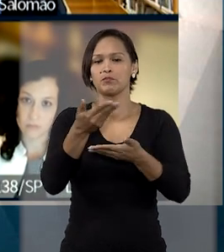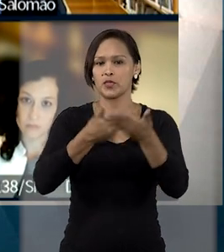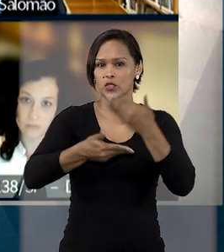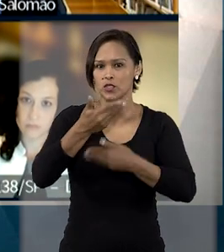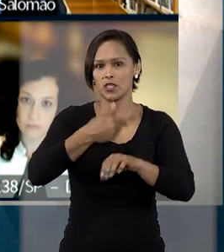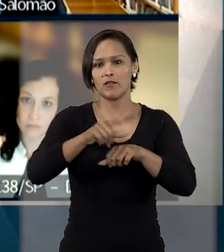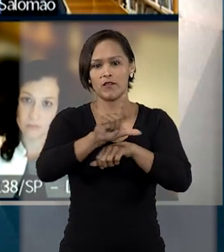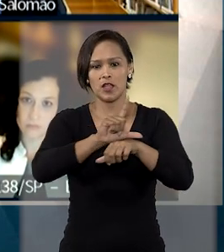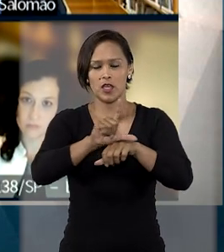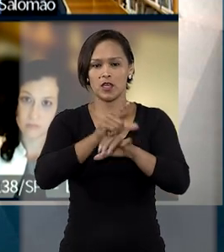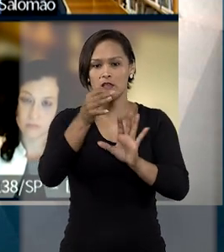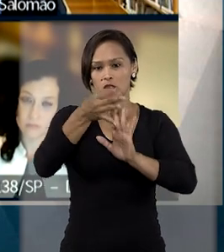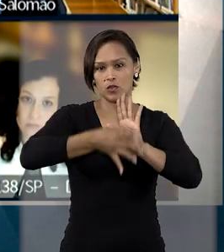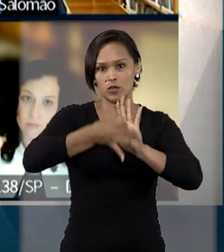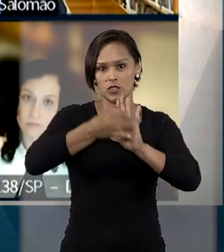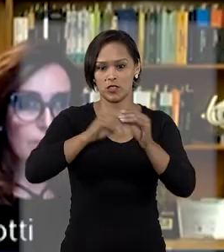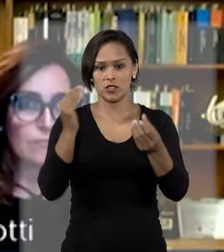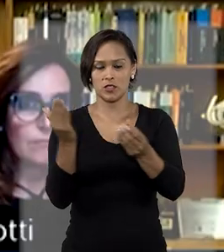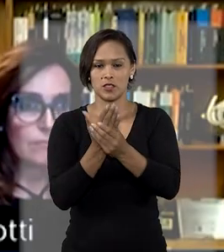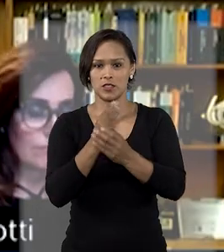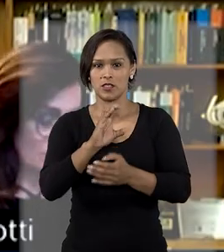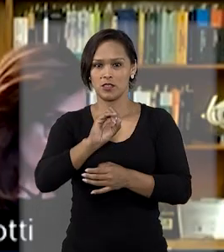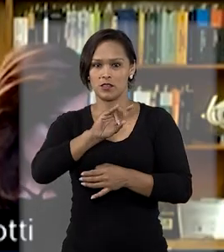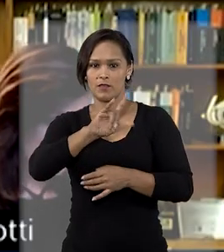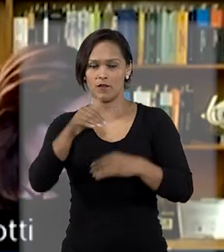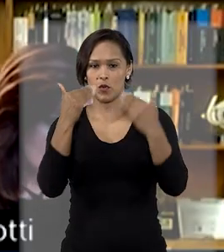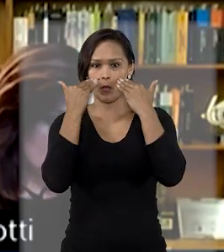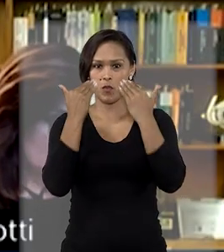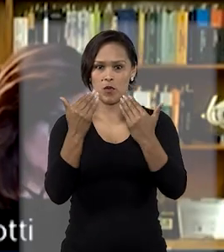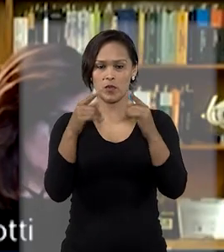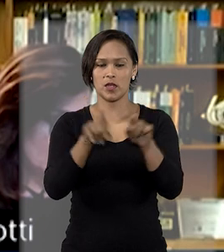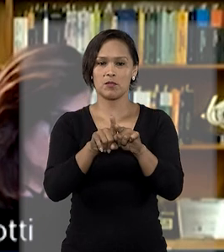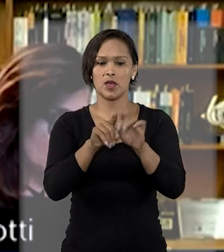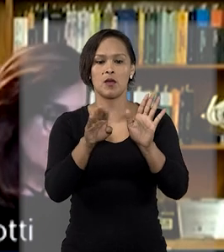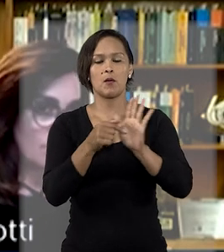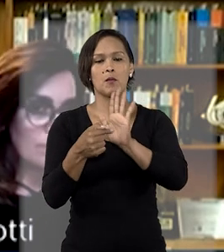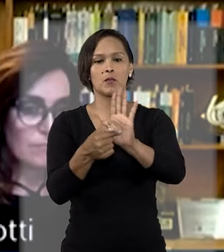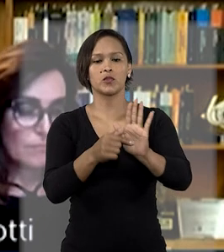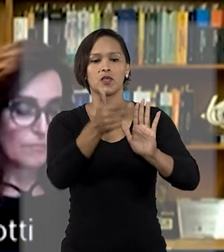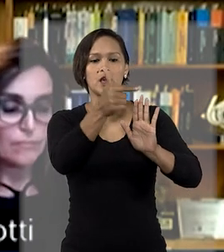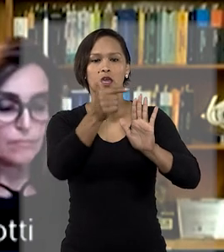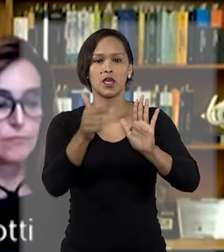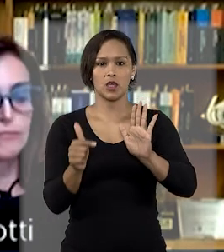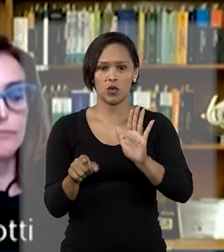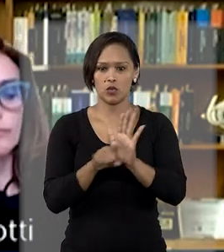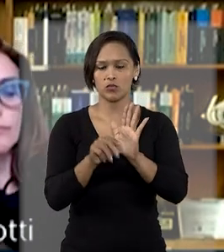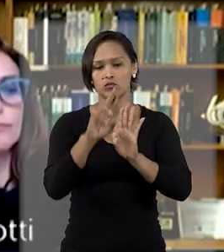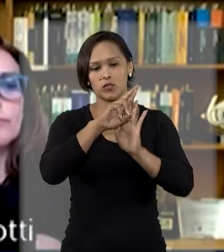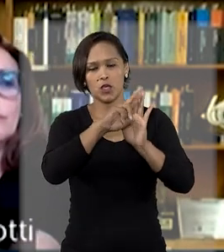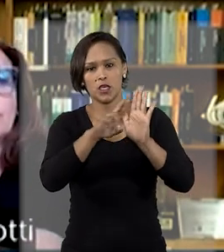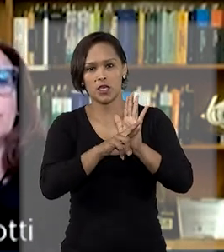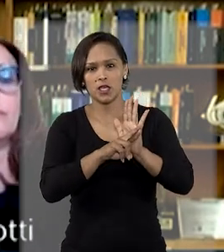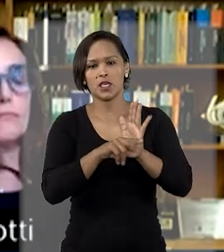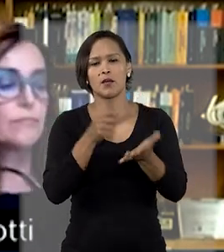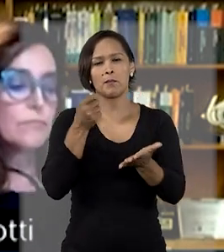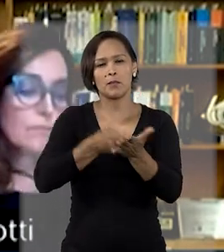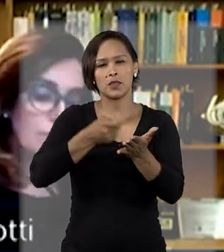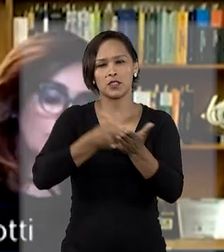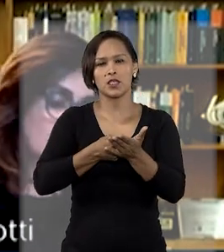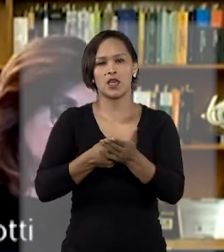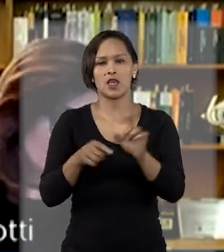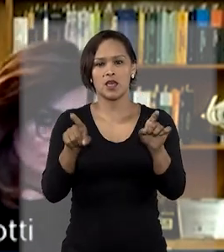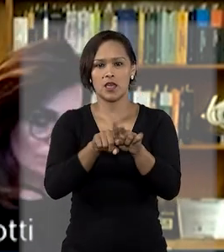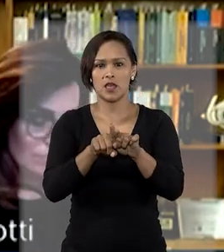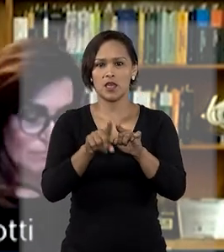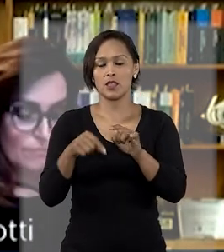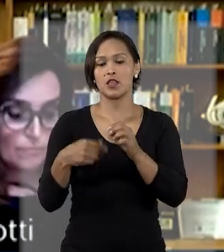no ajuizamento de ação civil pública devem demonstrar, entre outros, o requisito da pertinência temática entre suas